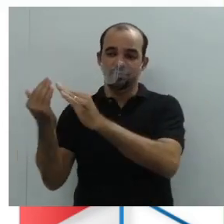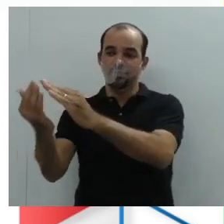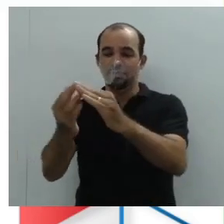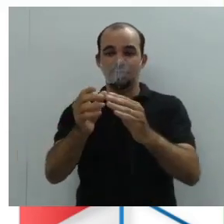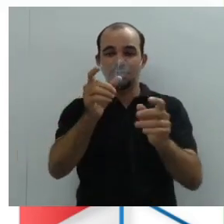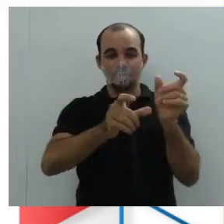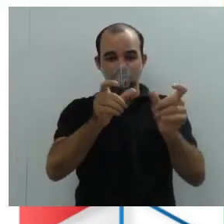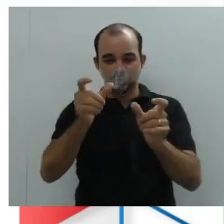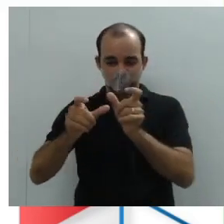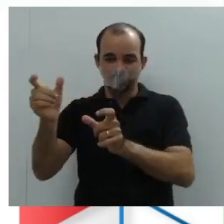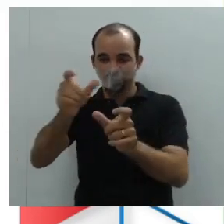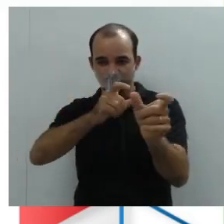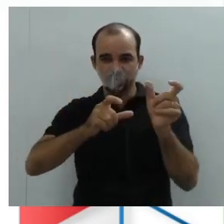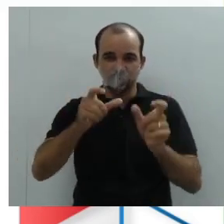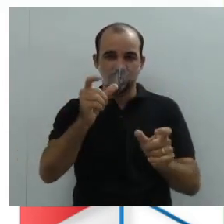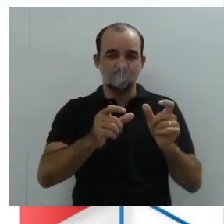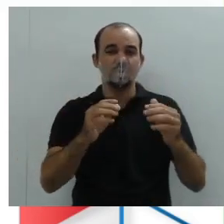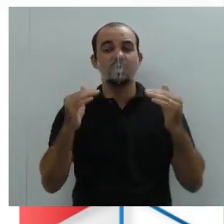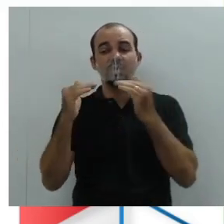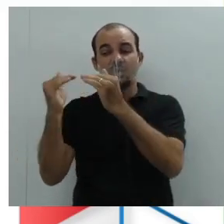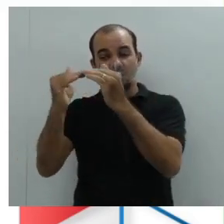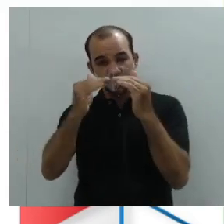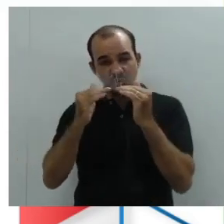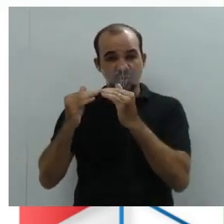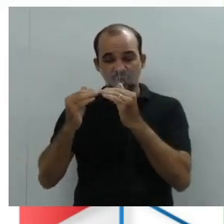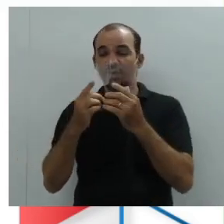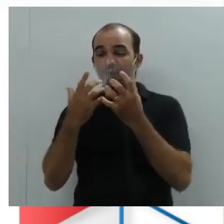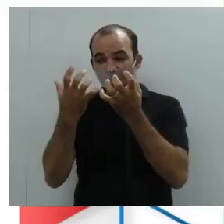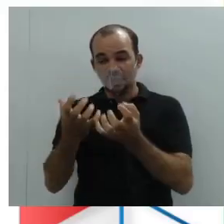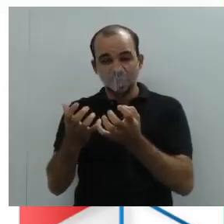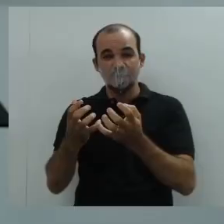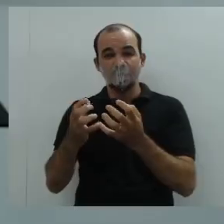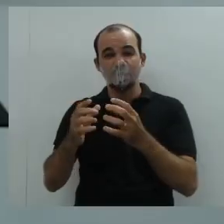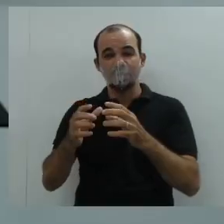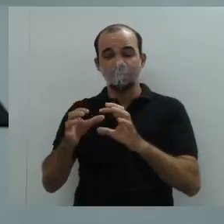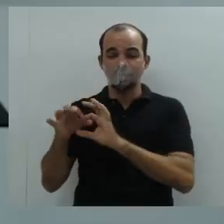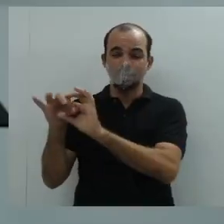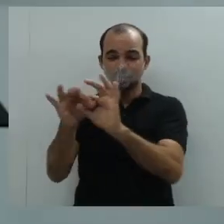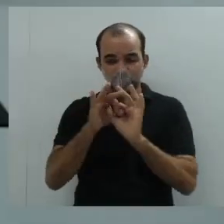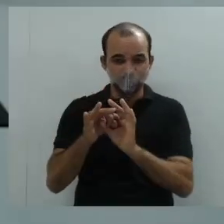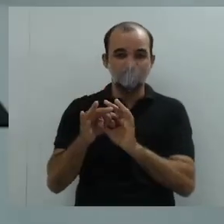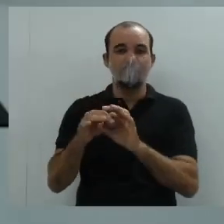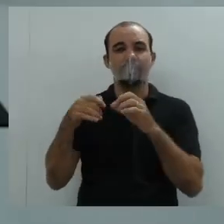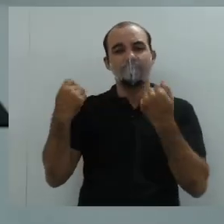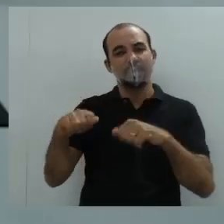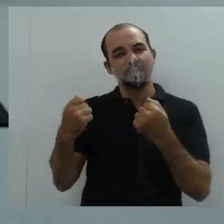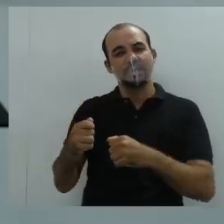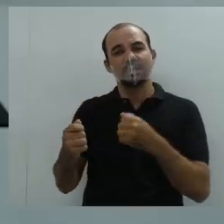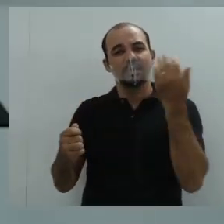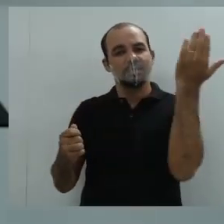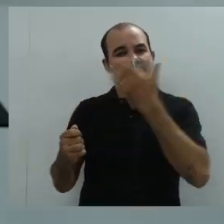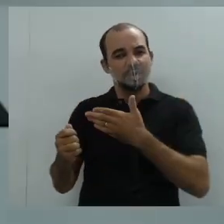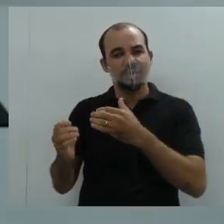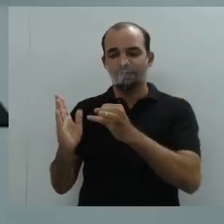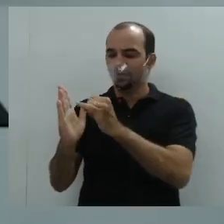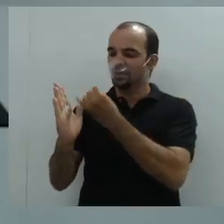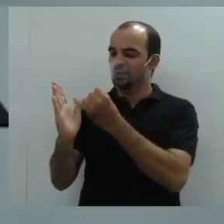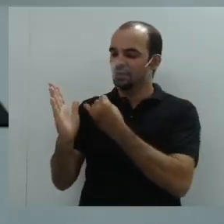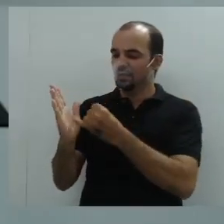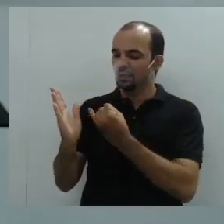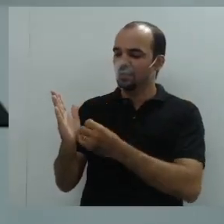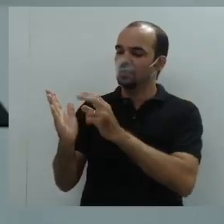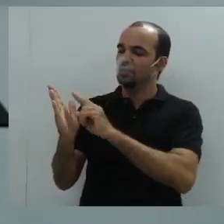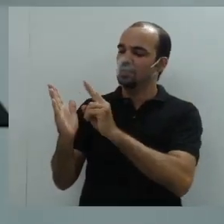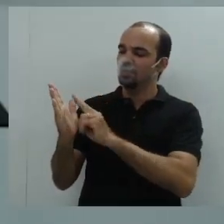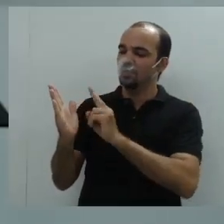e que elas estão de acordo com tudo isso. Elas estão de acordo com essa necessidade e elas estão ali para